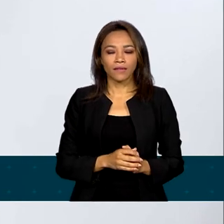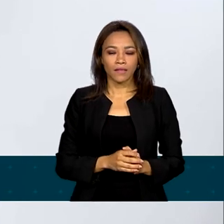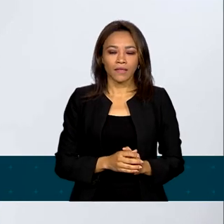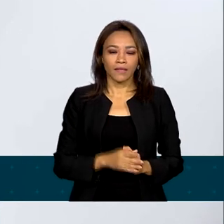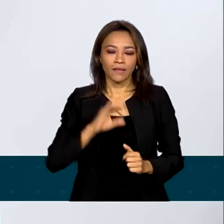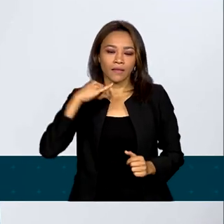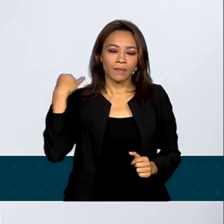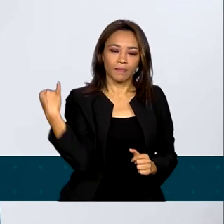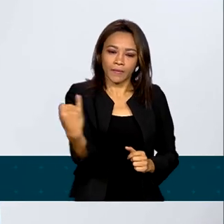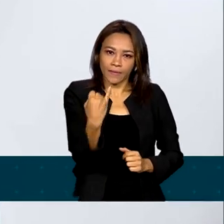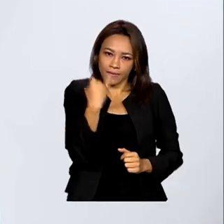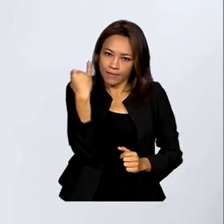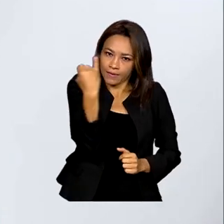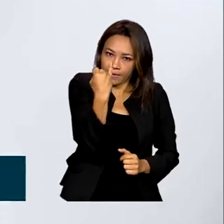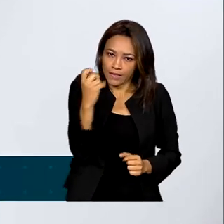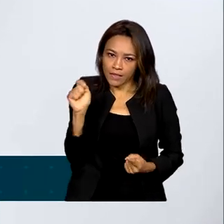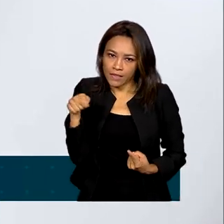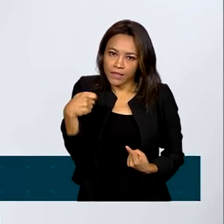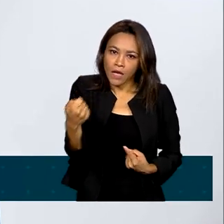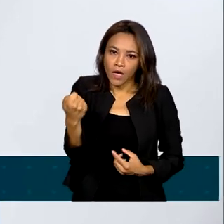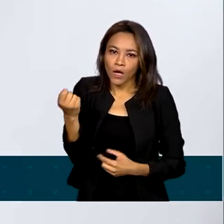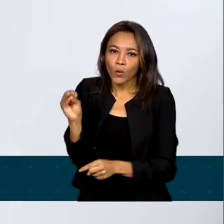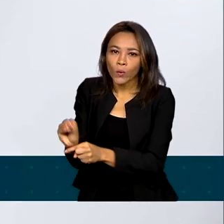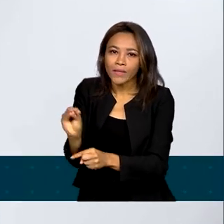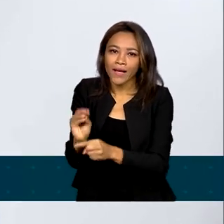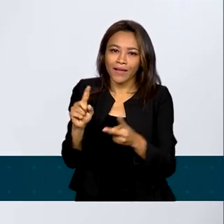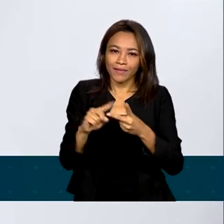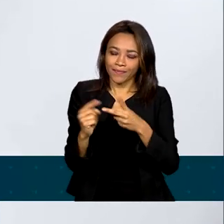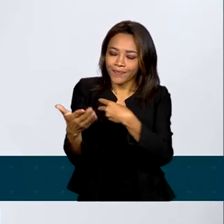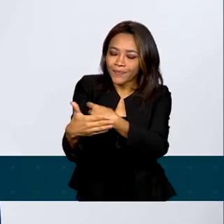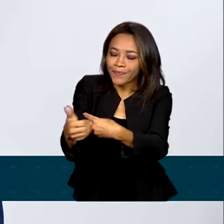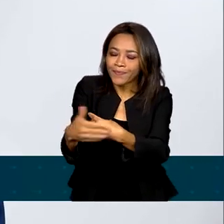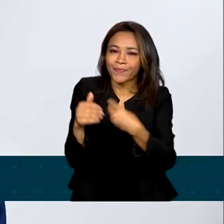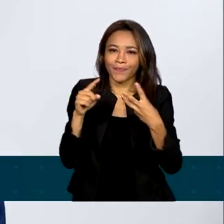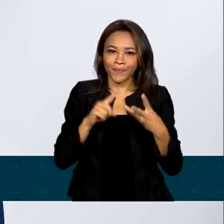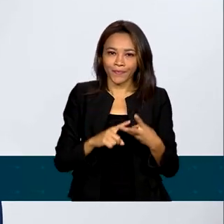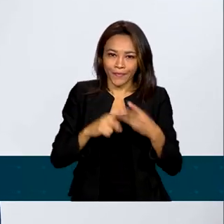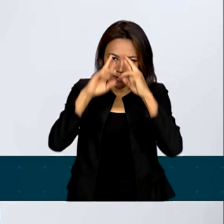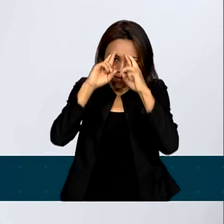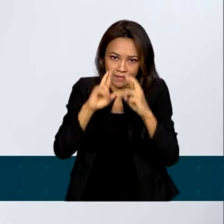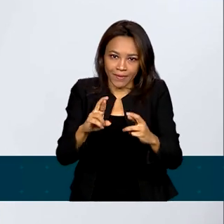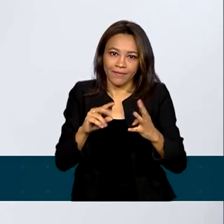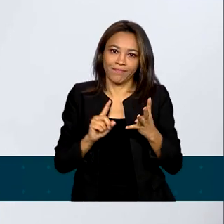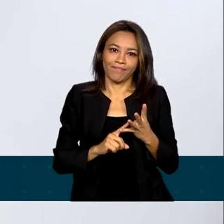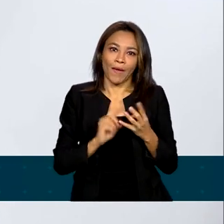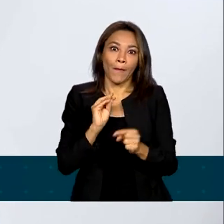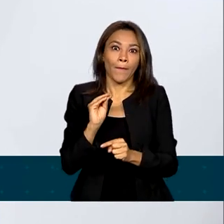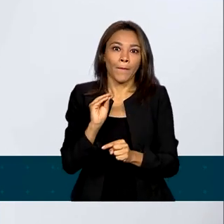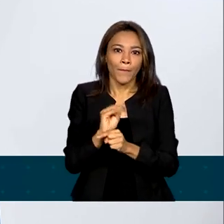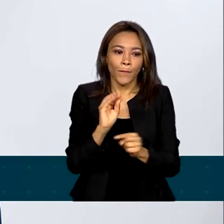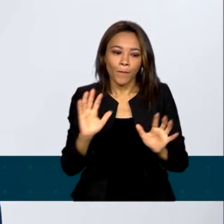palavras como cuidado, afeto, dignidade, proteção,